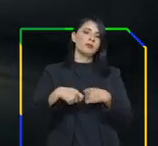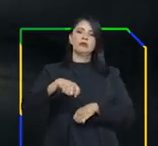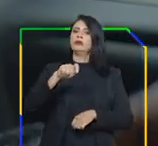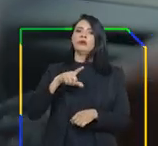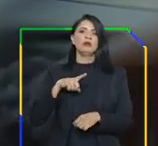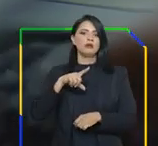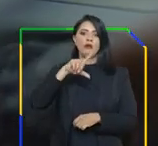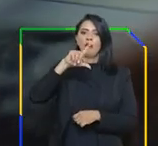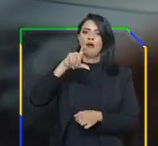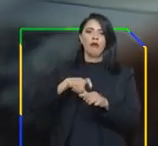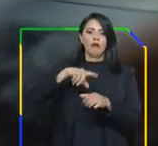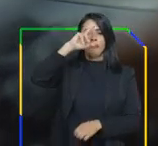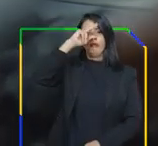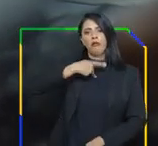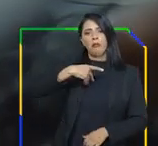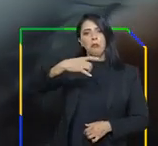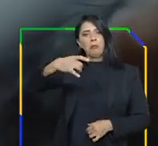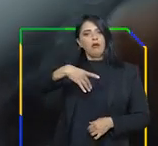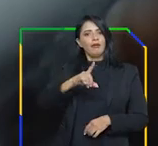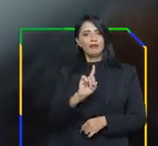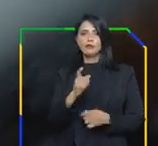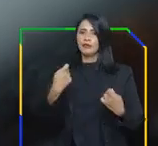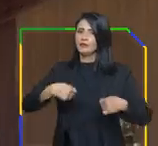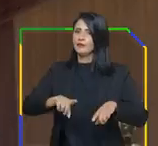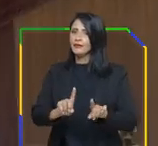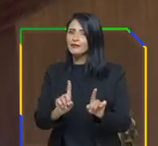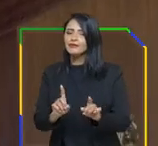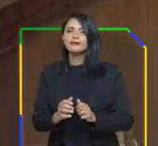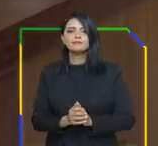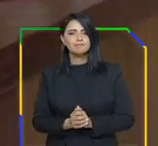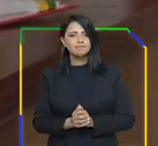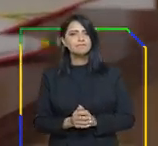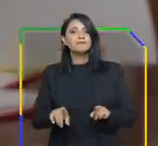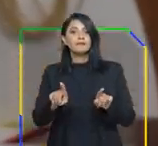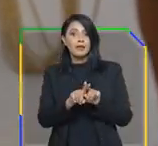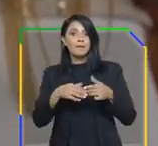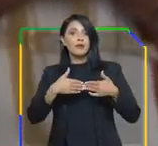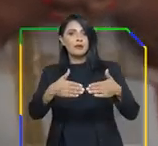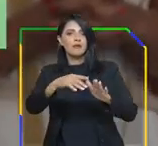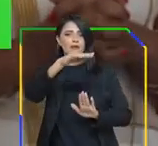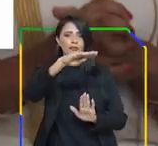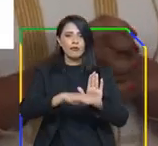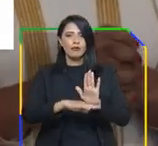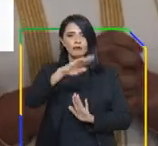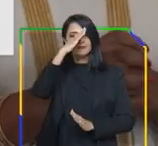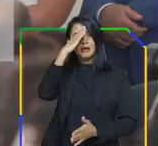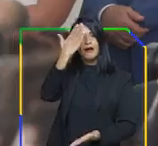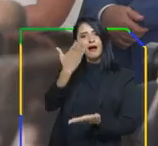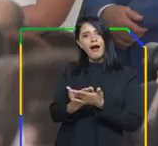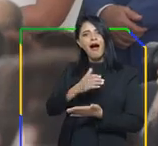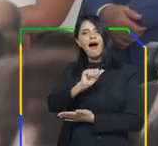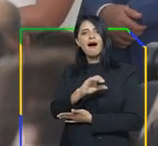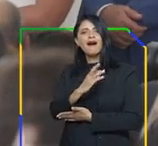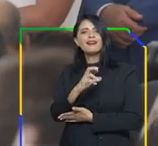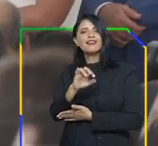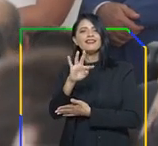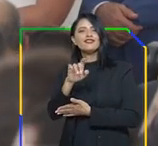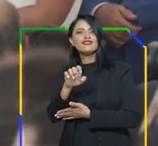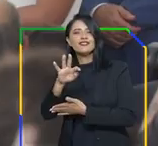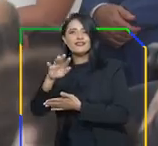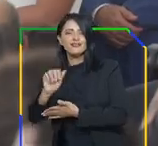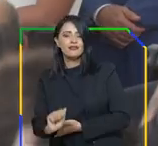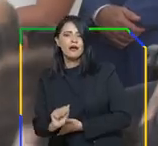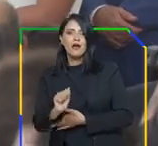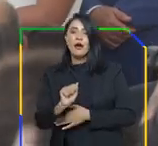precisem renunciar à sua autonomia. O lançamento do programa Acredita, o maior programa de